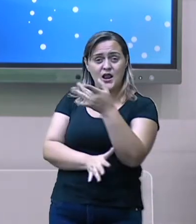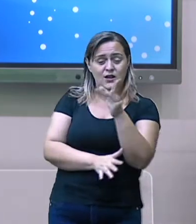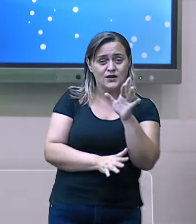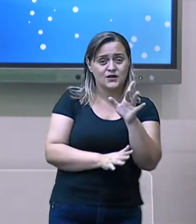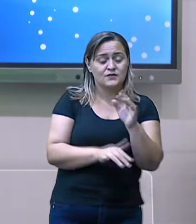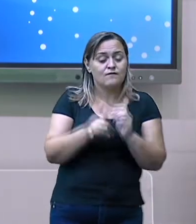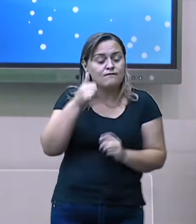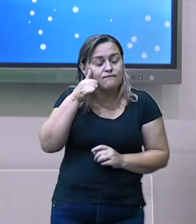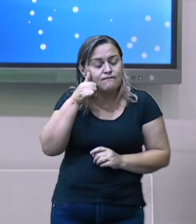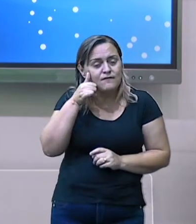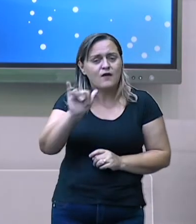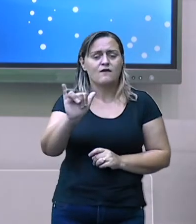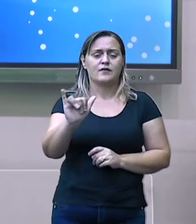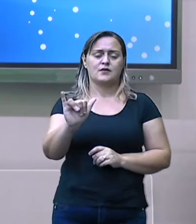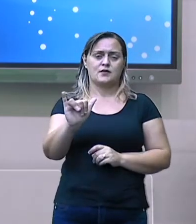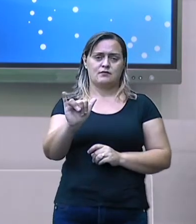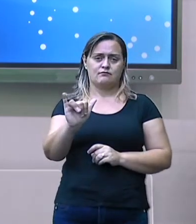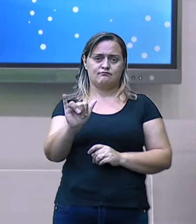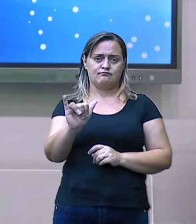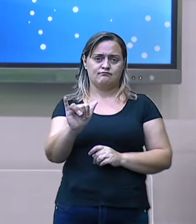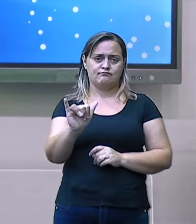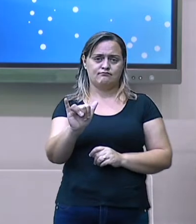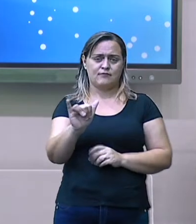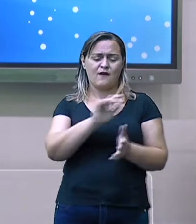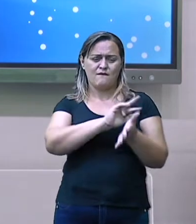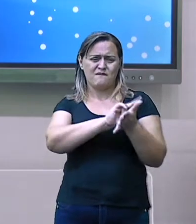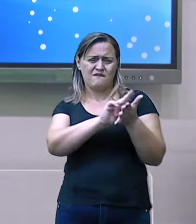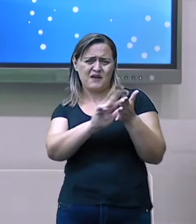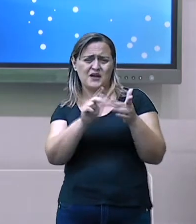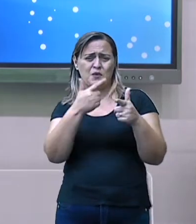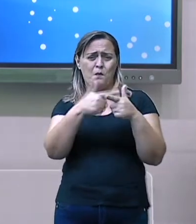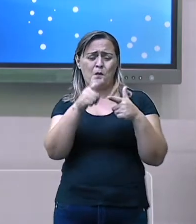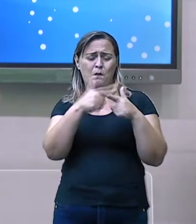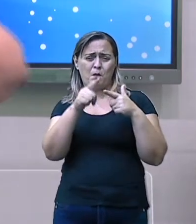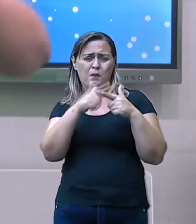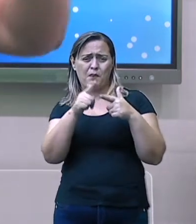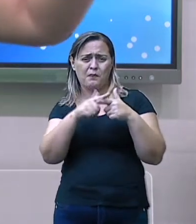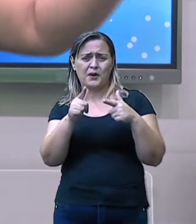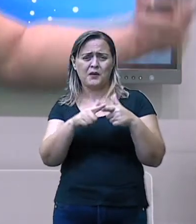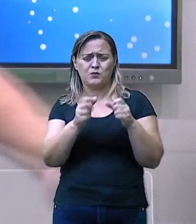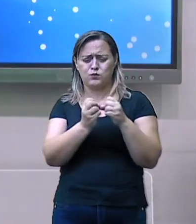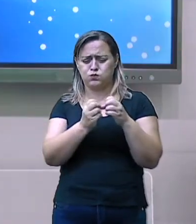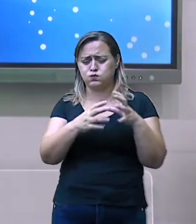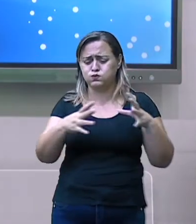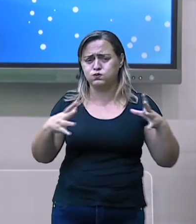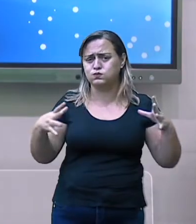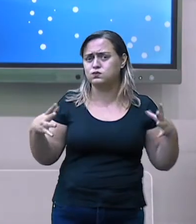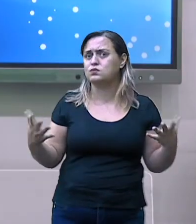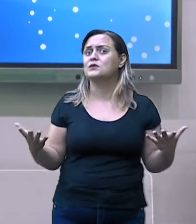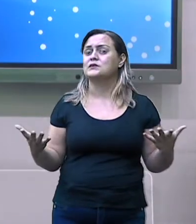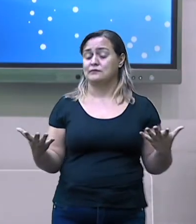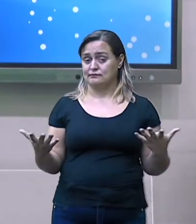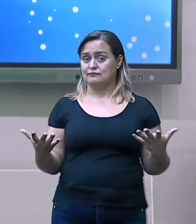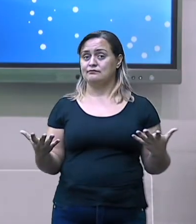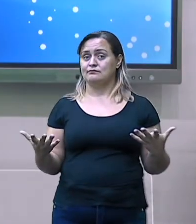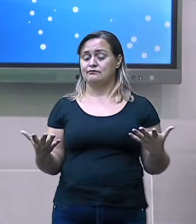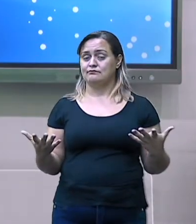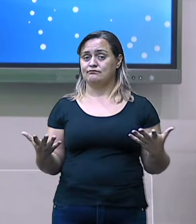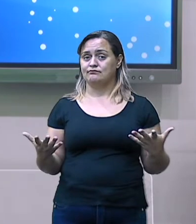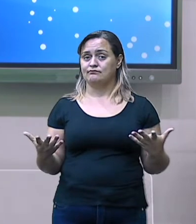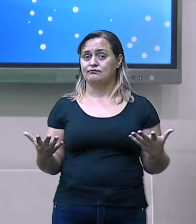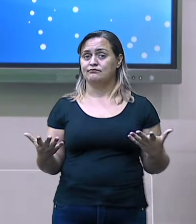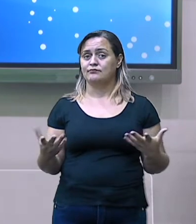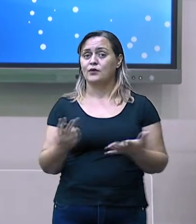de evitar catástrofes de proporções mundiais, foi